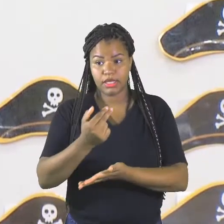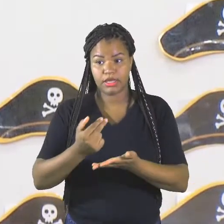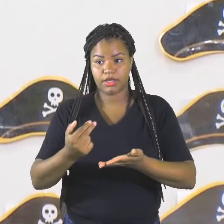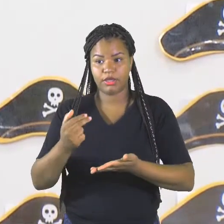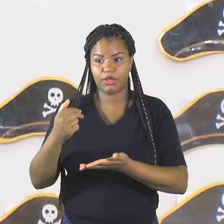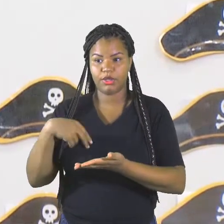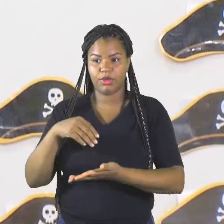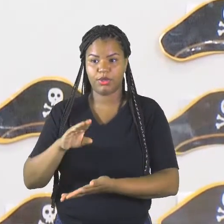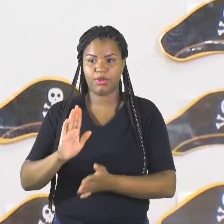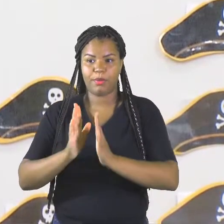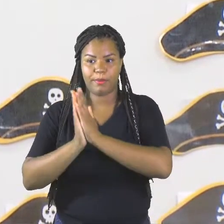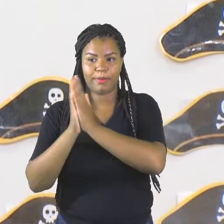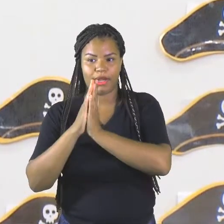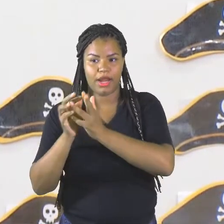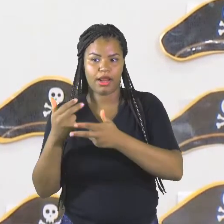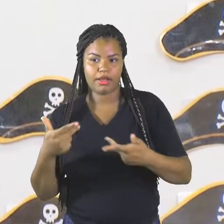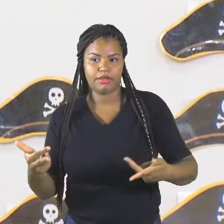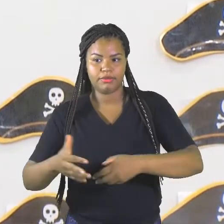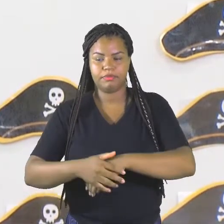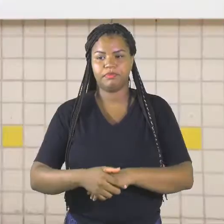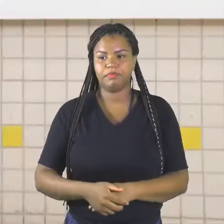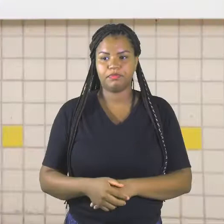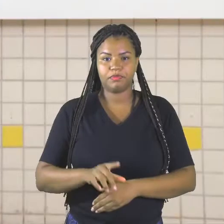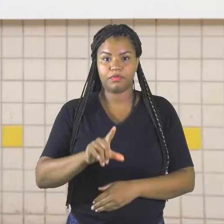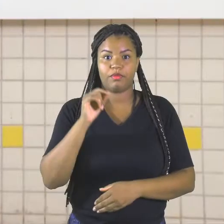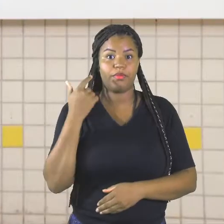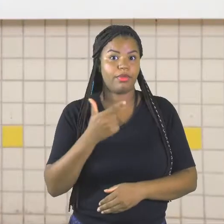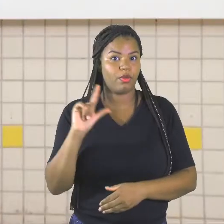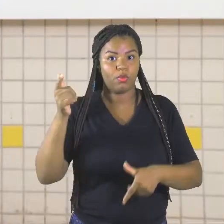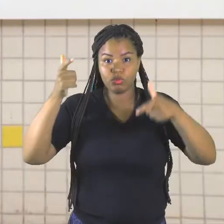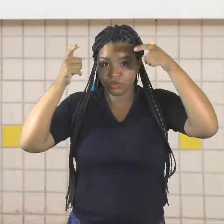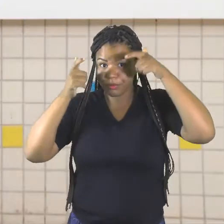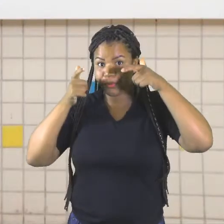colocamos. Vamos escolher outro chapéu?